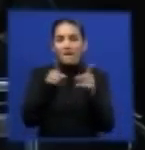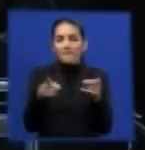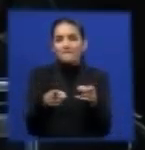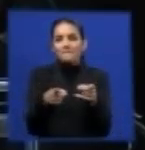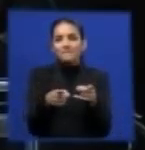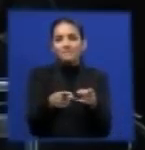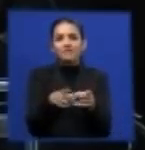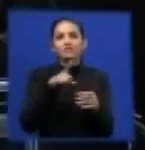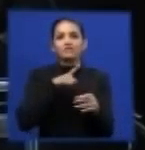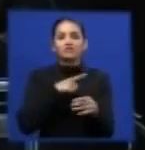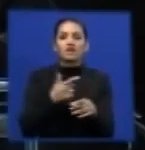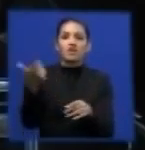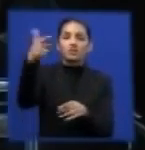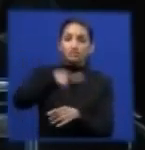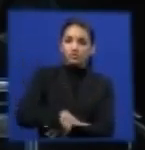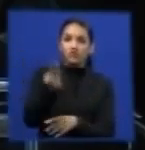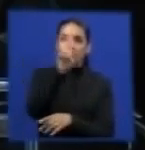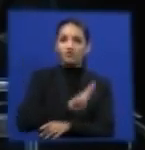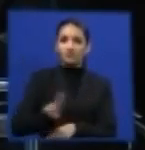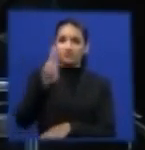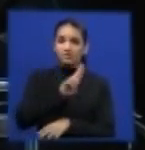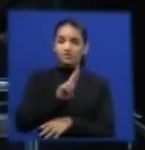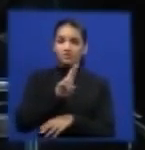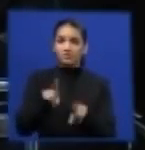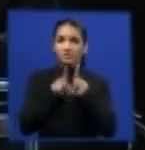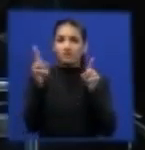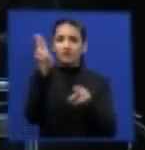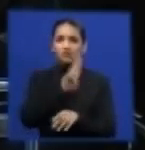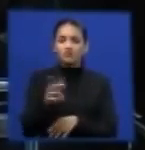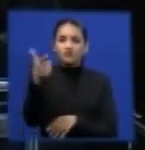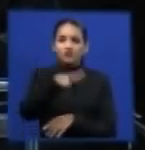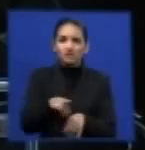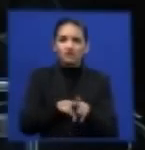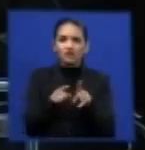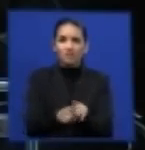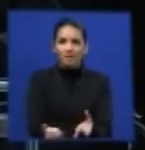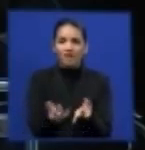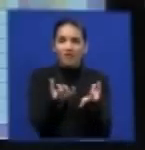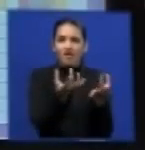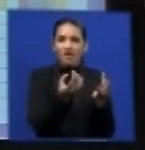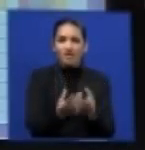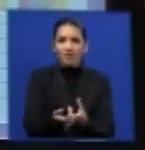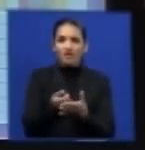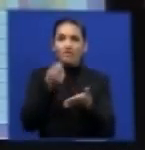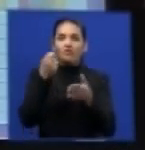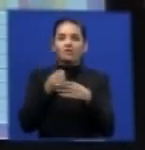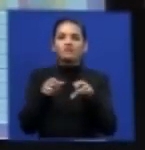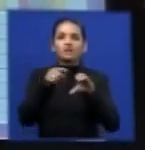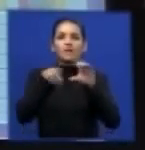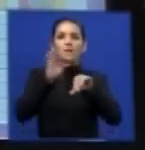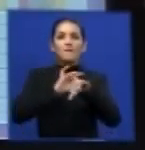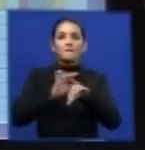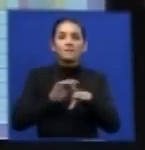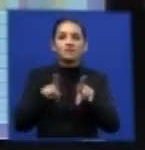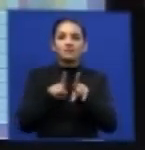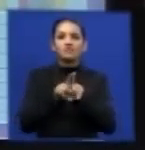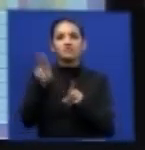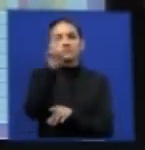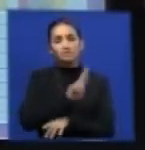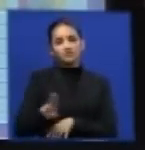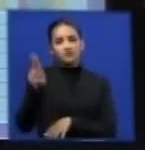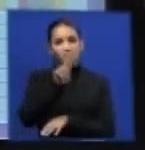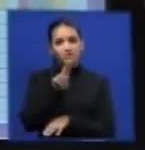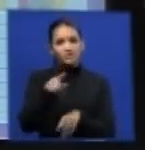aparece reuso e exportação. O reuso é a venda do pneu para ser reutilizado como usado mesmo dentro do bloco europeu.